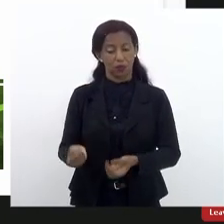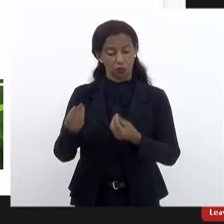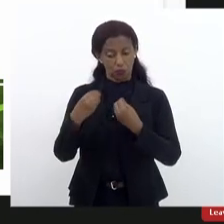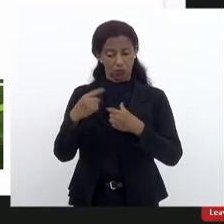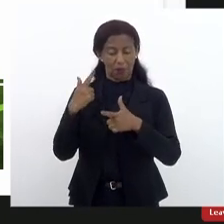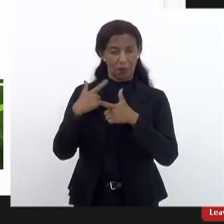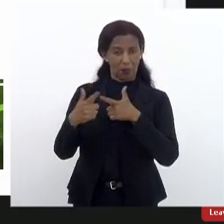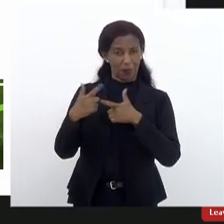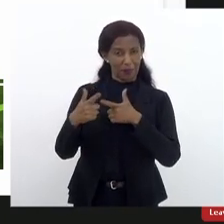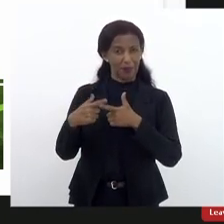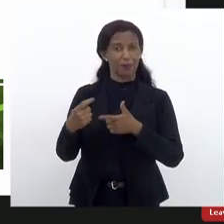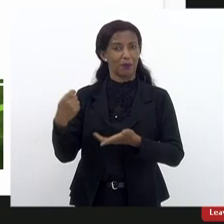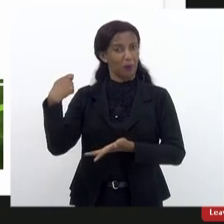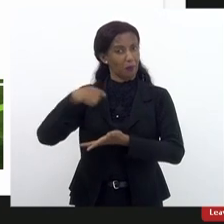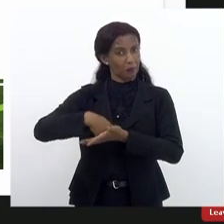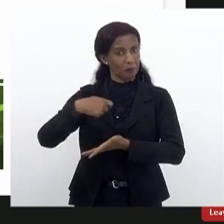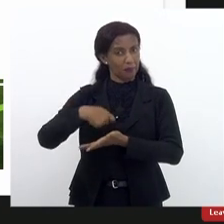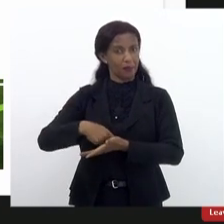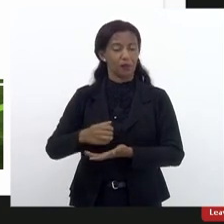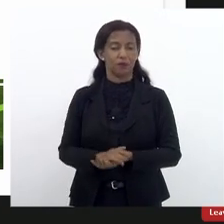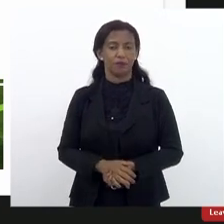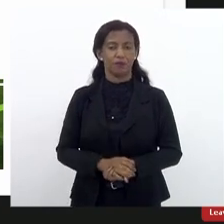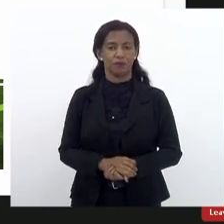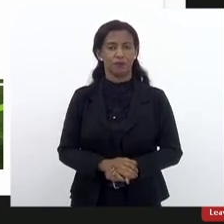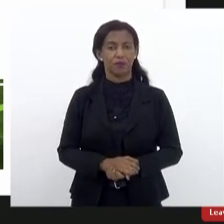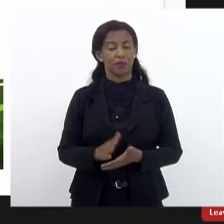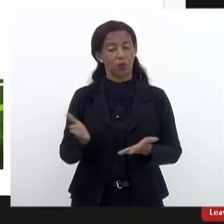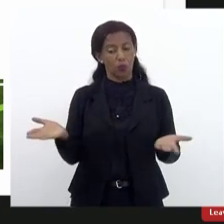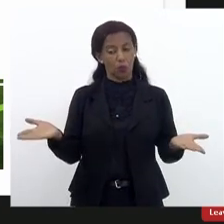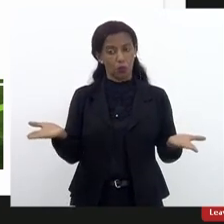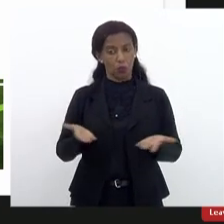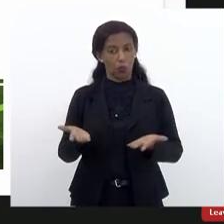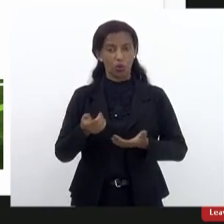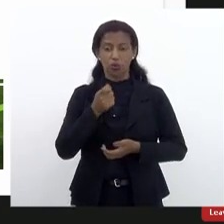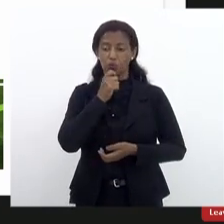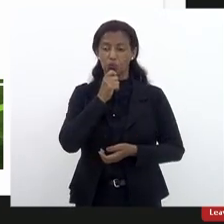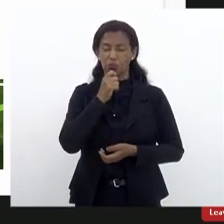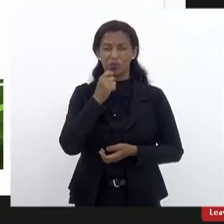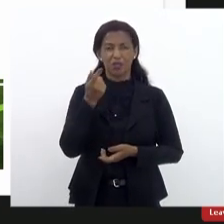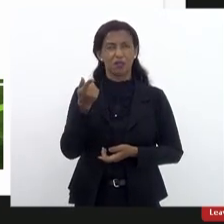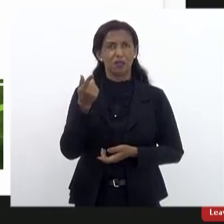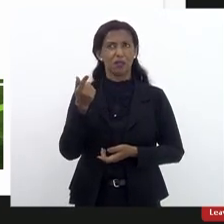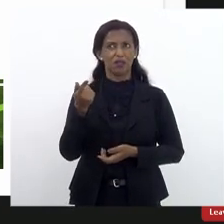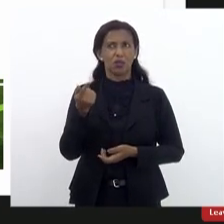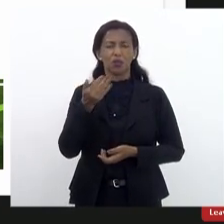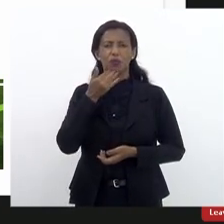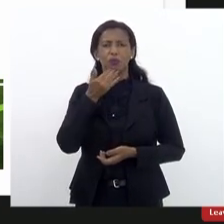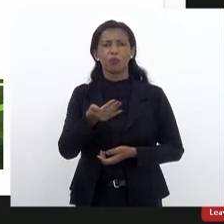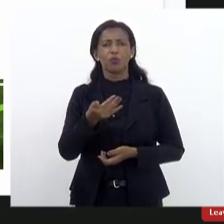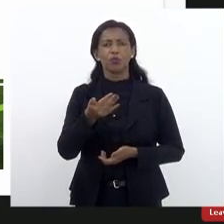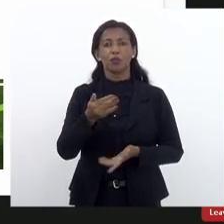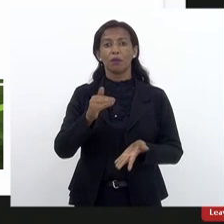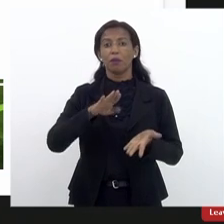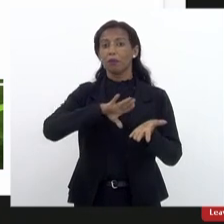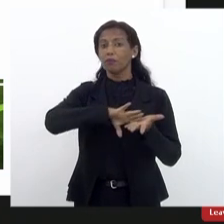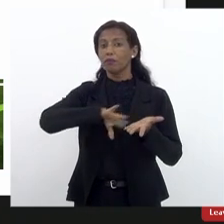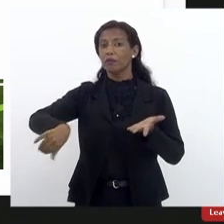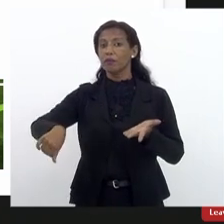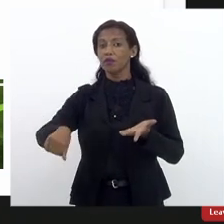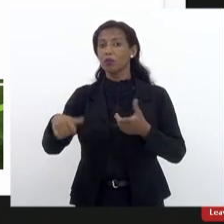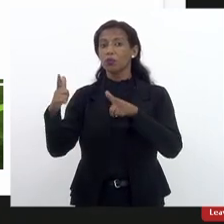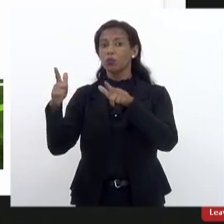também, cobranças. Então, encontramos-nos nessa condição. Não tem muito tempo que foi sugerida, inclusive, a nossa saída de lá